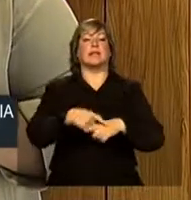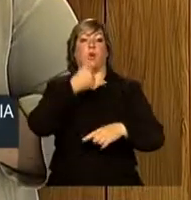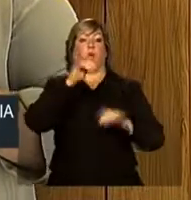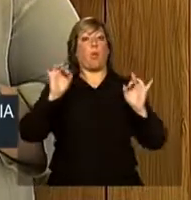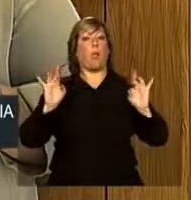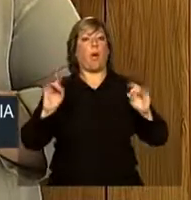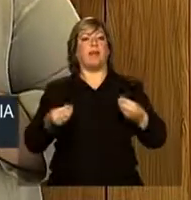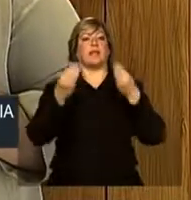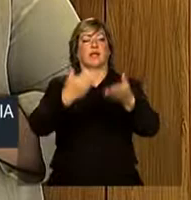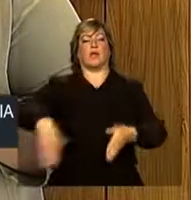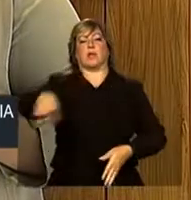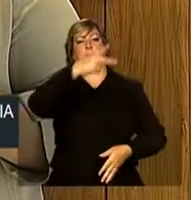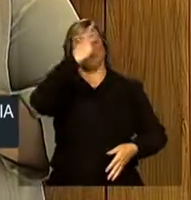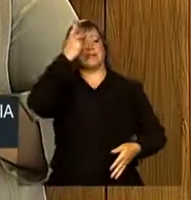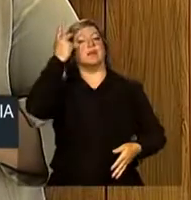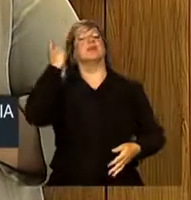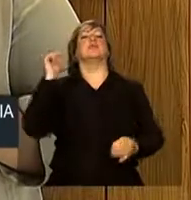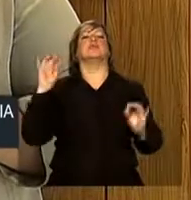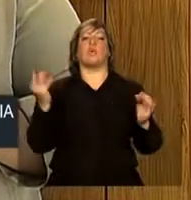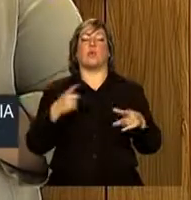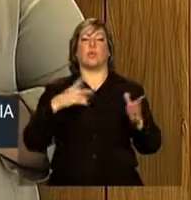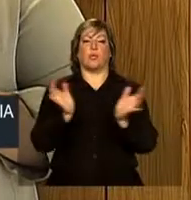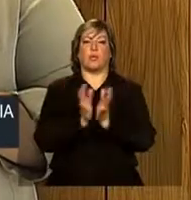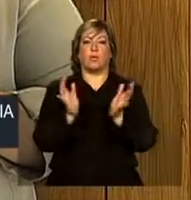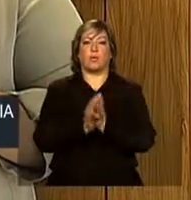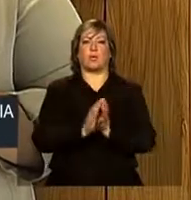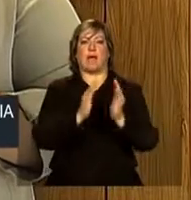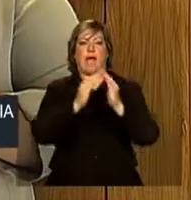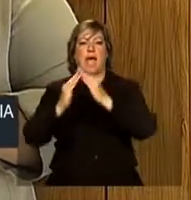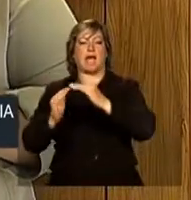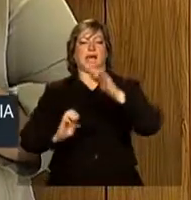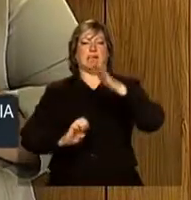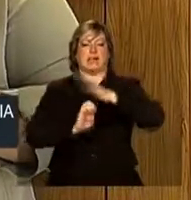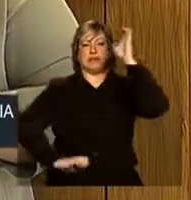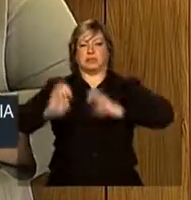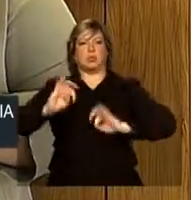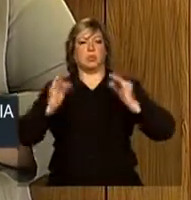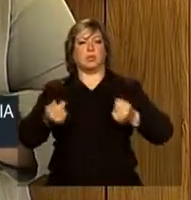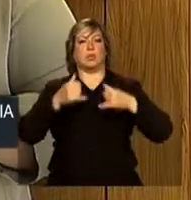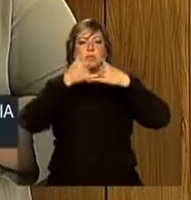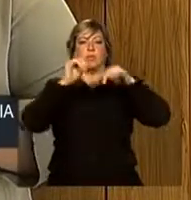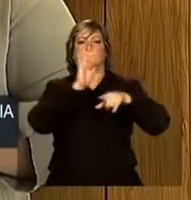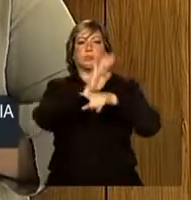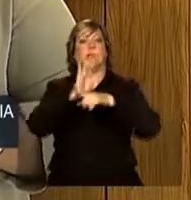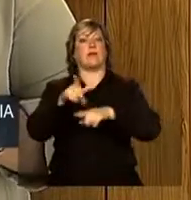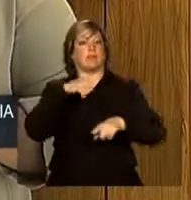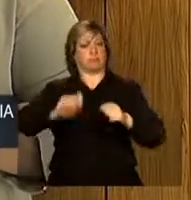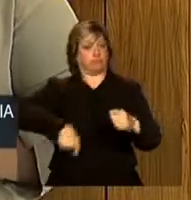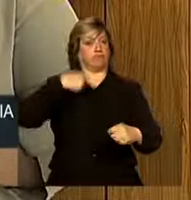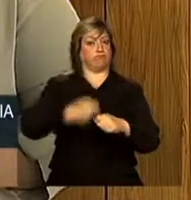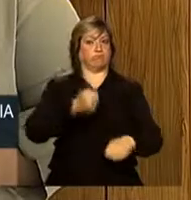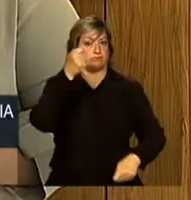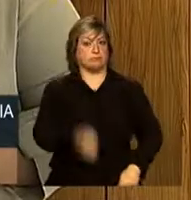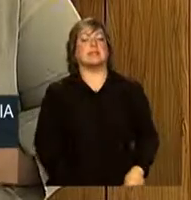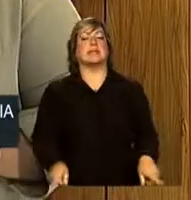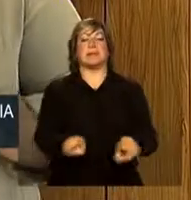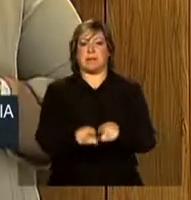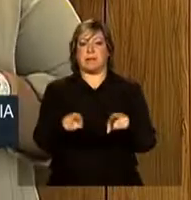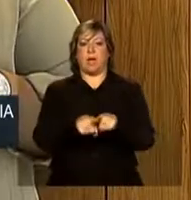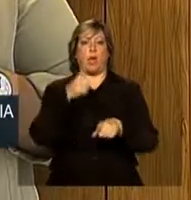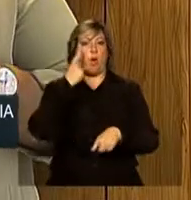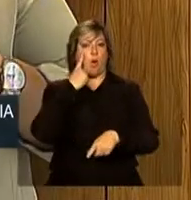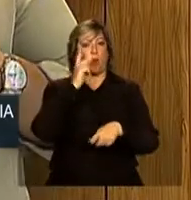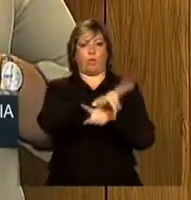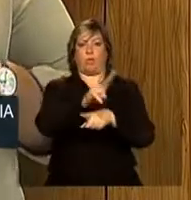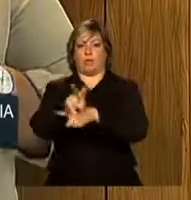qualidade chegue até o consumidor, chegue até as indústrias. Então, ela falou até em punições. Nós também temos, que